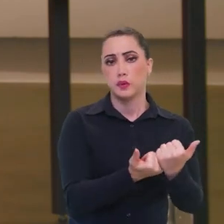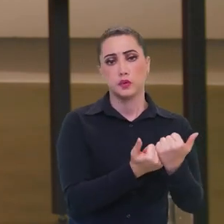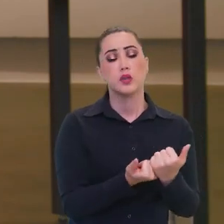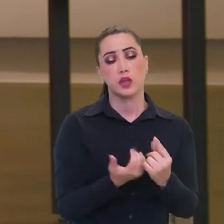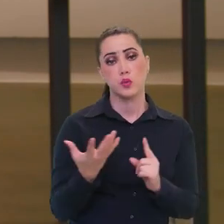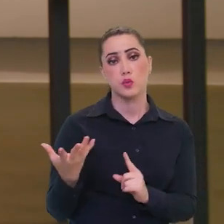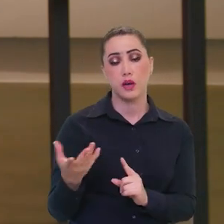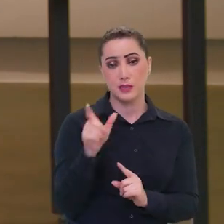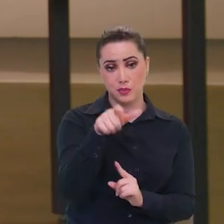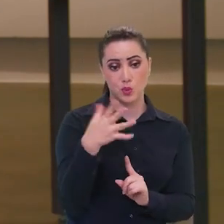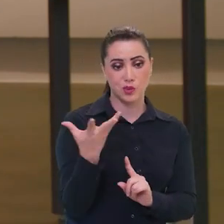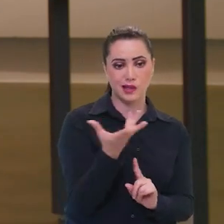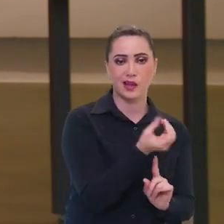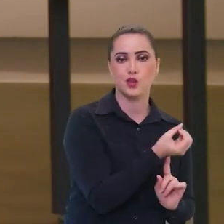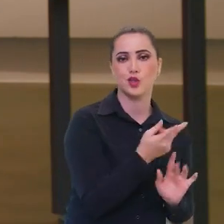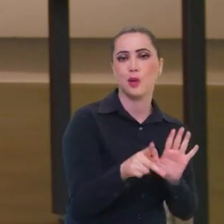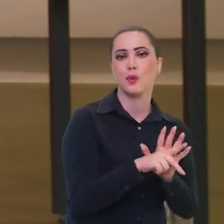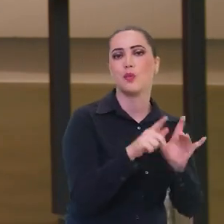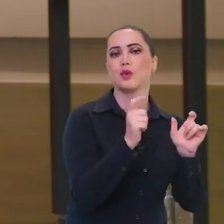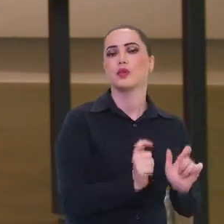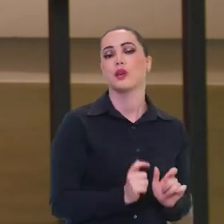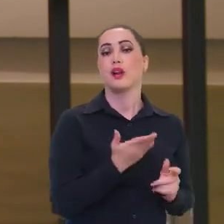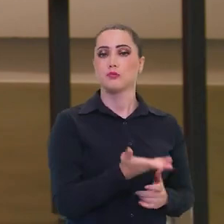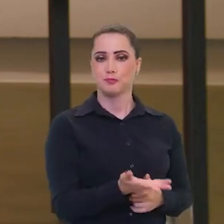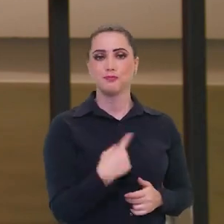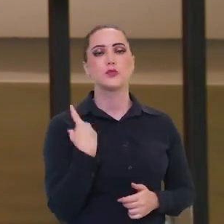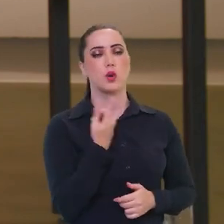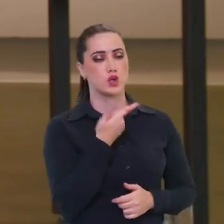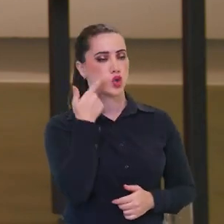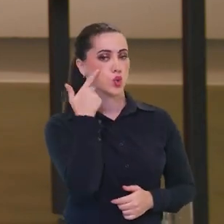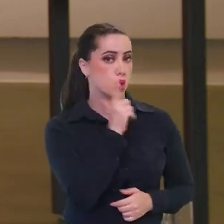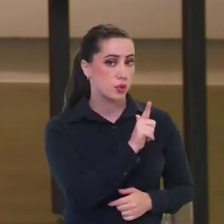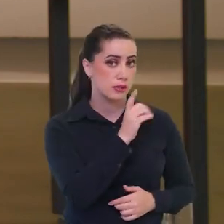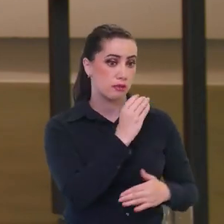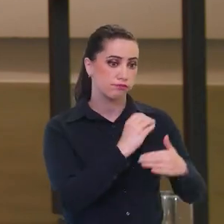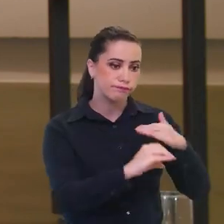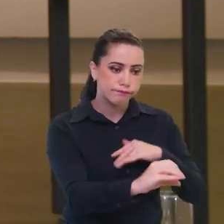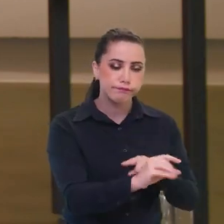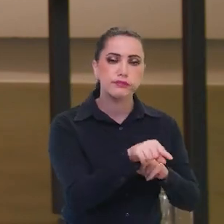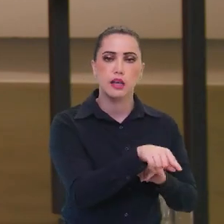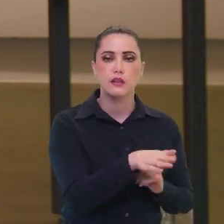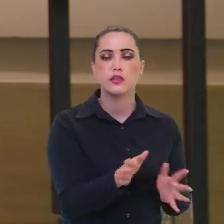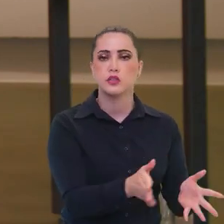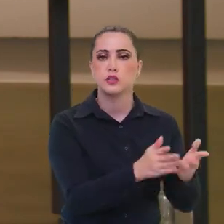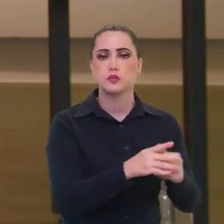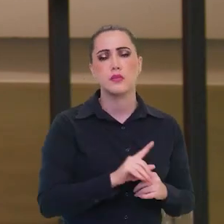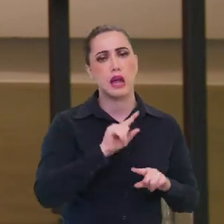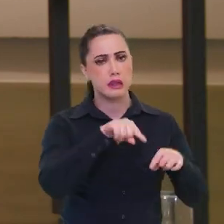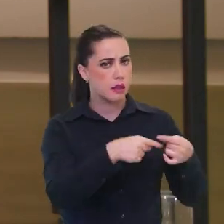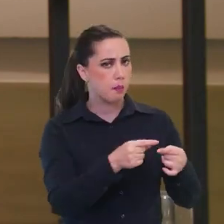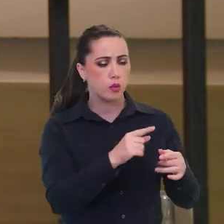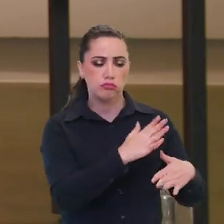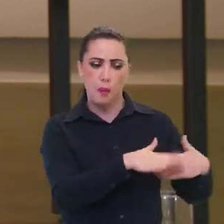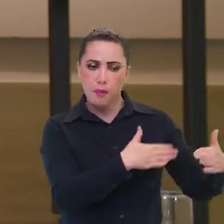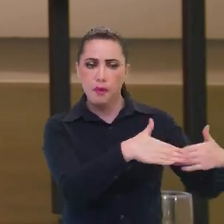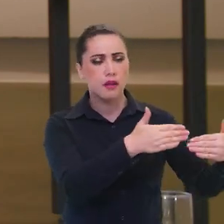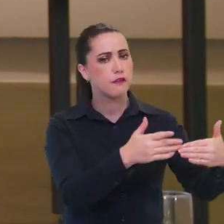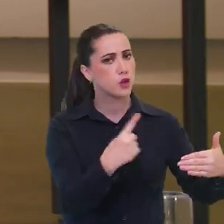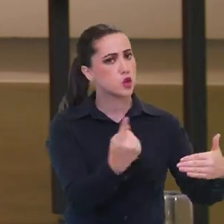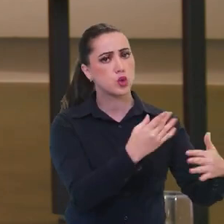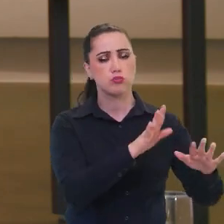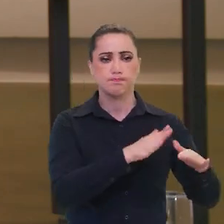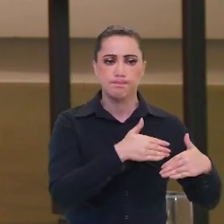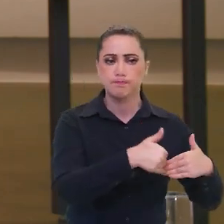artistas locais. Então, assim, a gente consegue fazer essa... vai chegar o momento que essa engrenagem vai gerar sozinha.